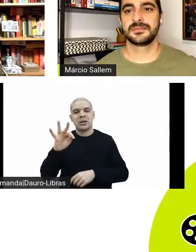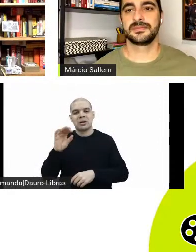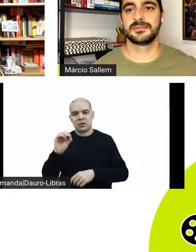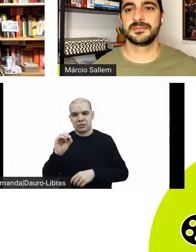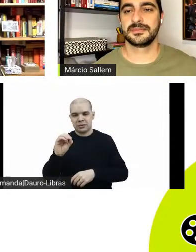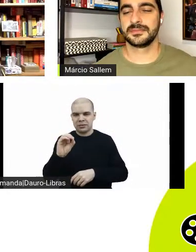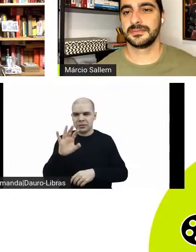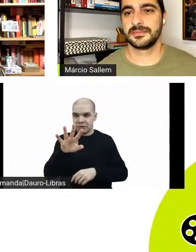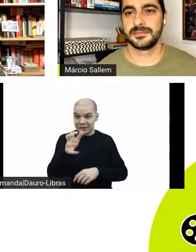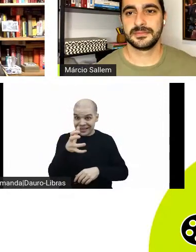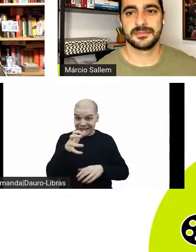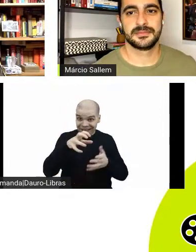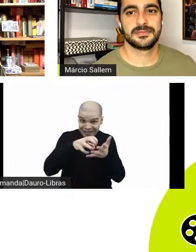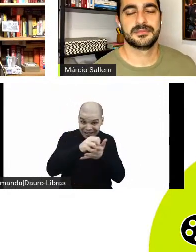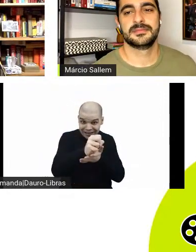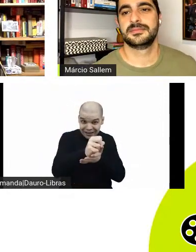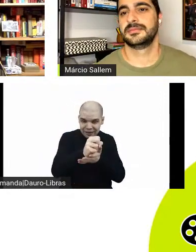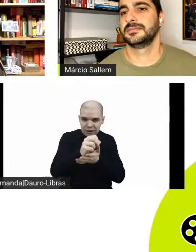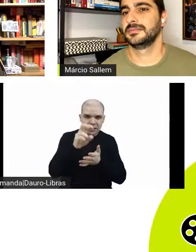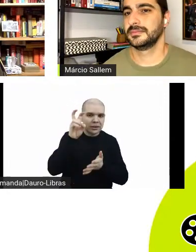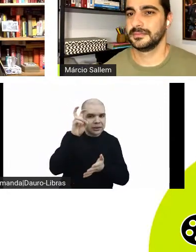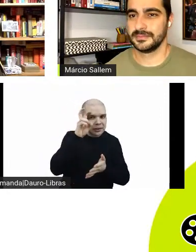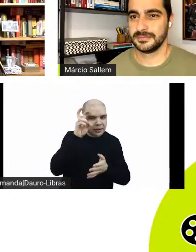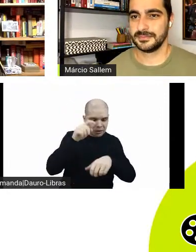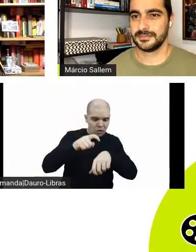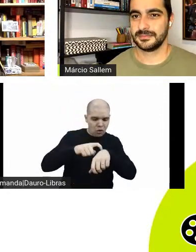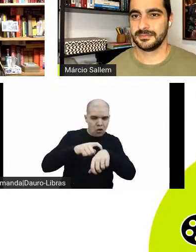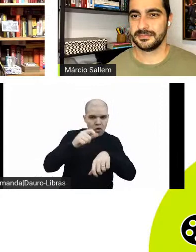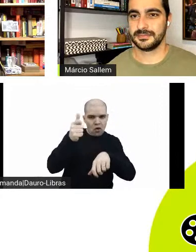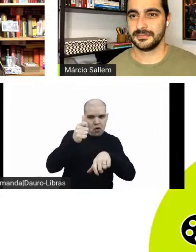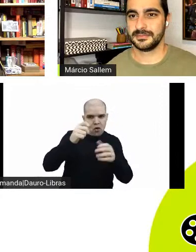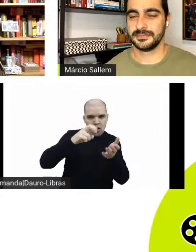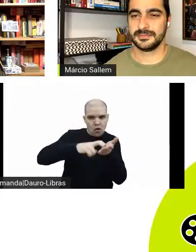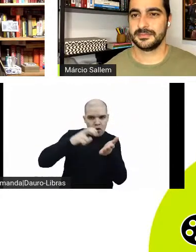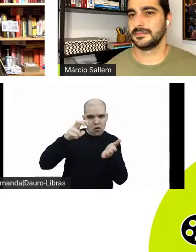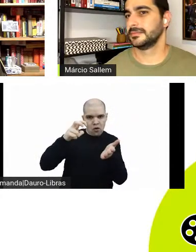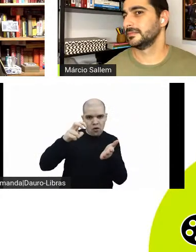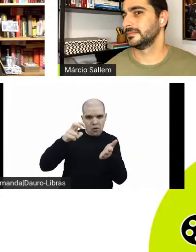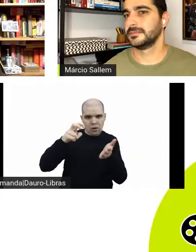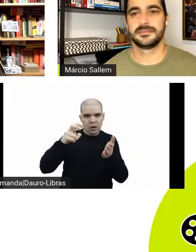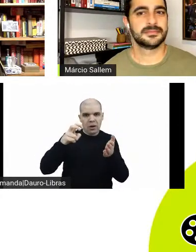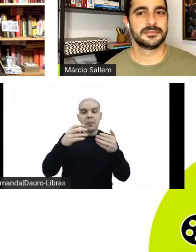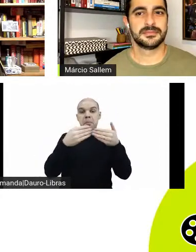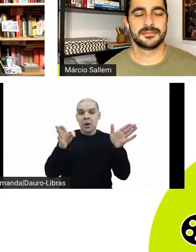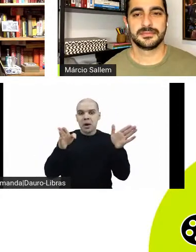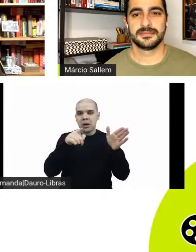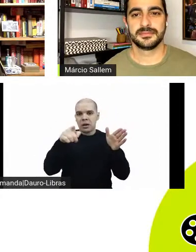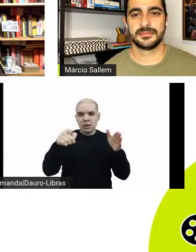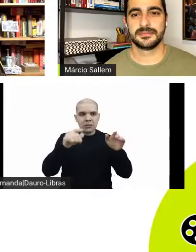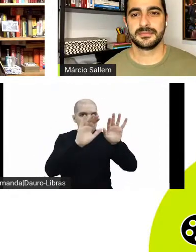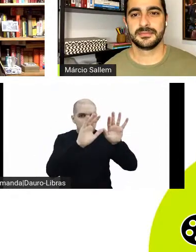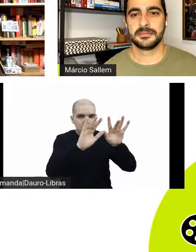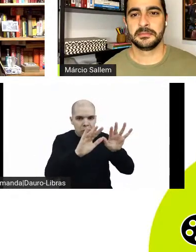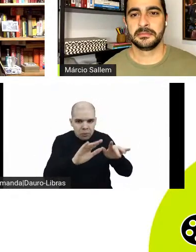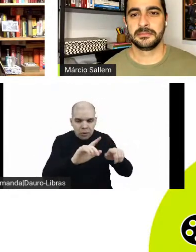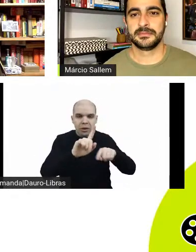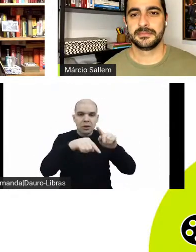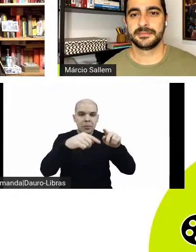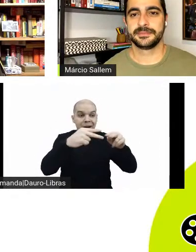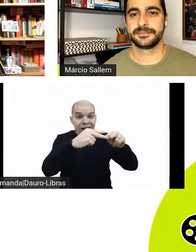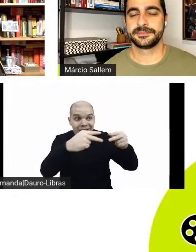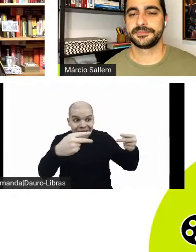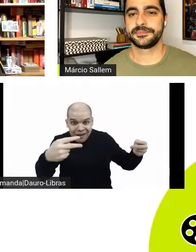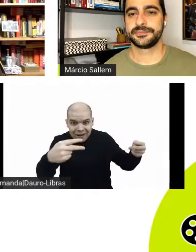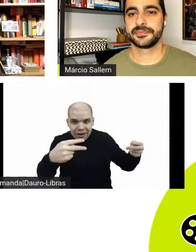quinta às 11 da manhã, então toda quinta às 11 a gente abre, você preenche o formulário, recebe ali o link para você assistir os filmes